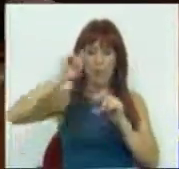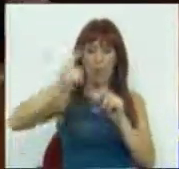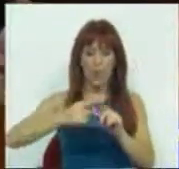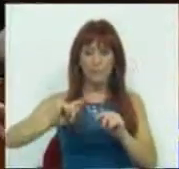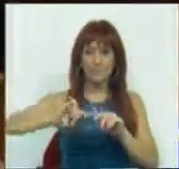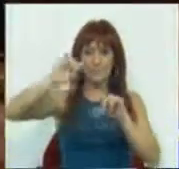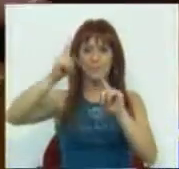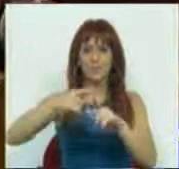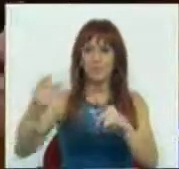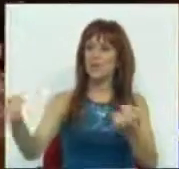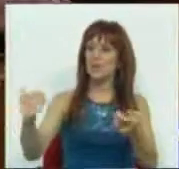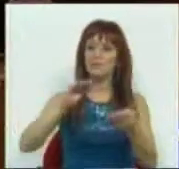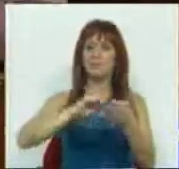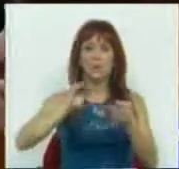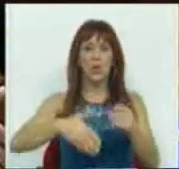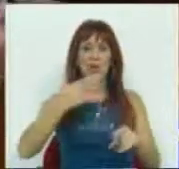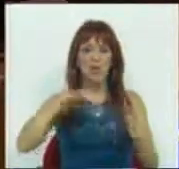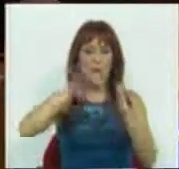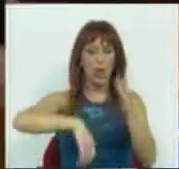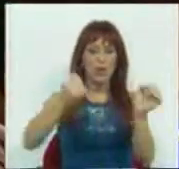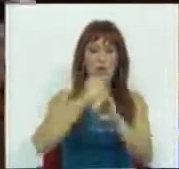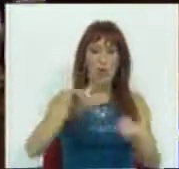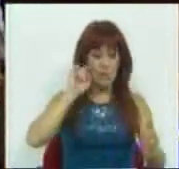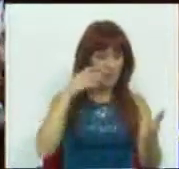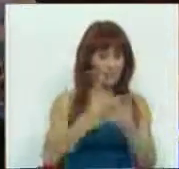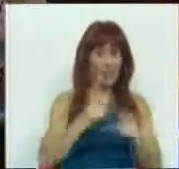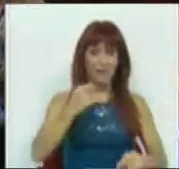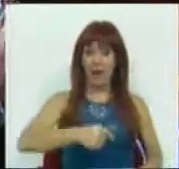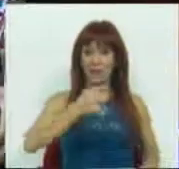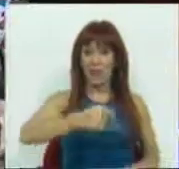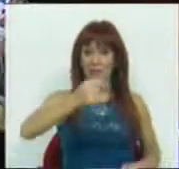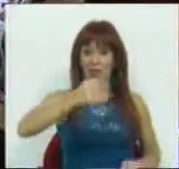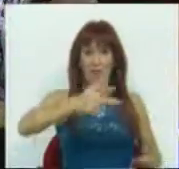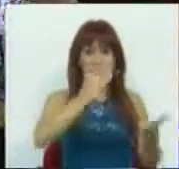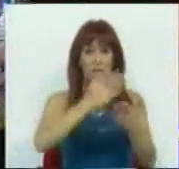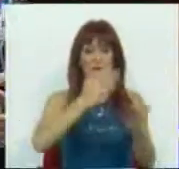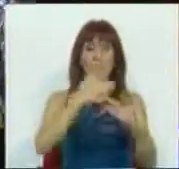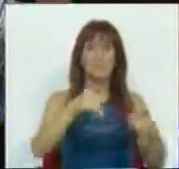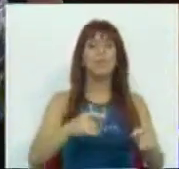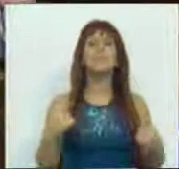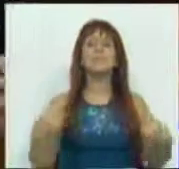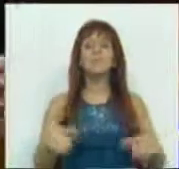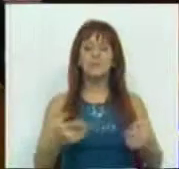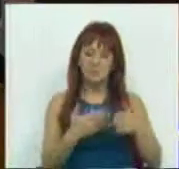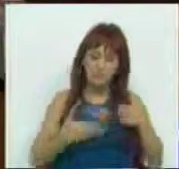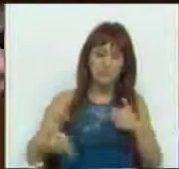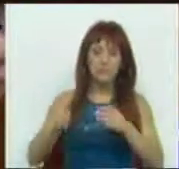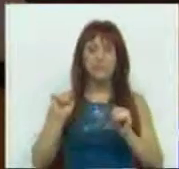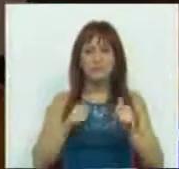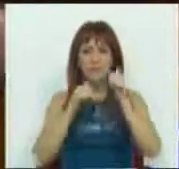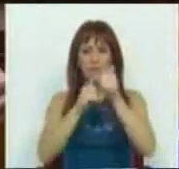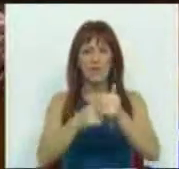o recurso a contratos precários para assegurar o cotidiano das nossas escolas tem sido a estratégia